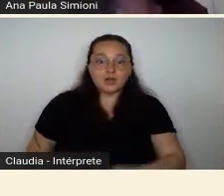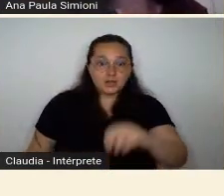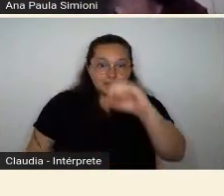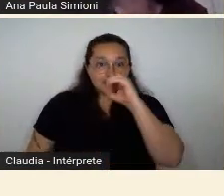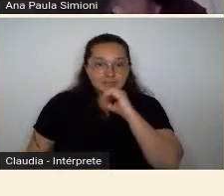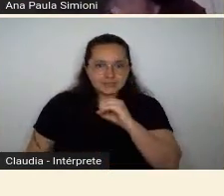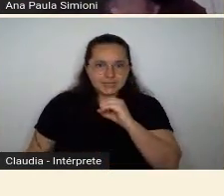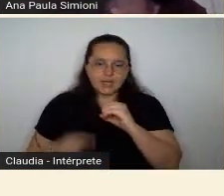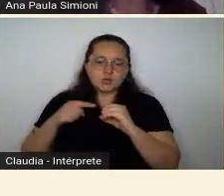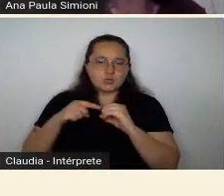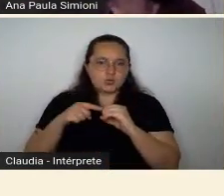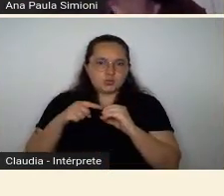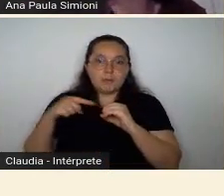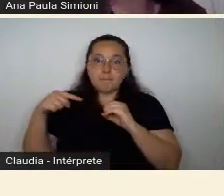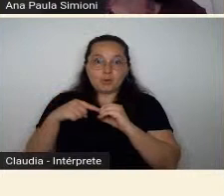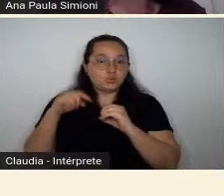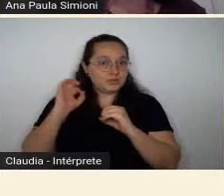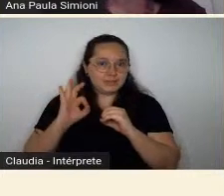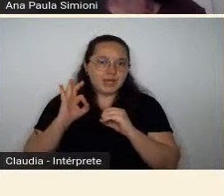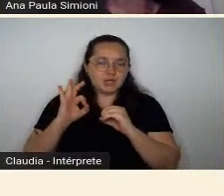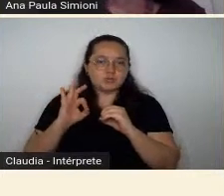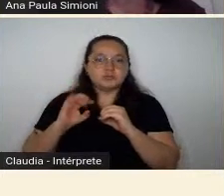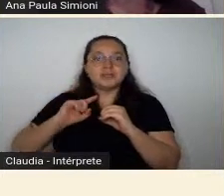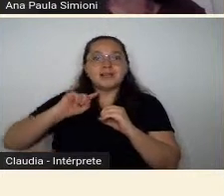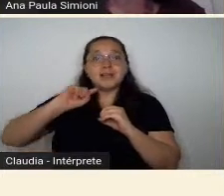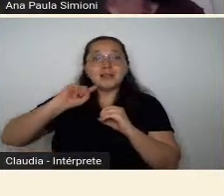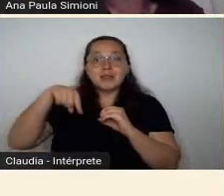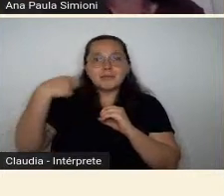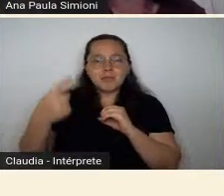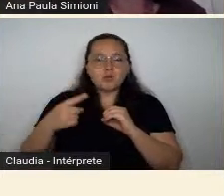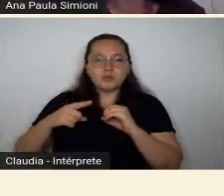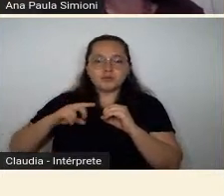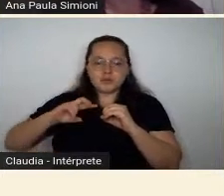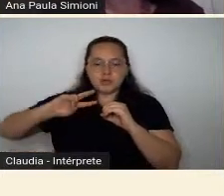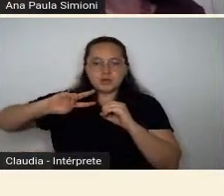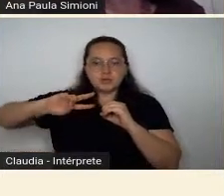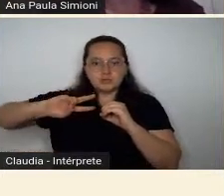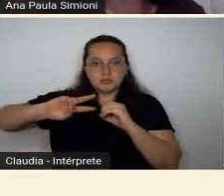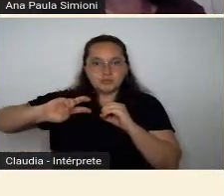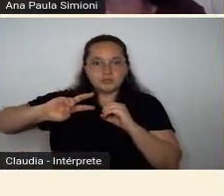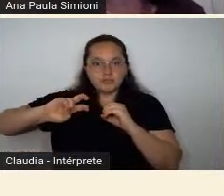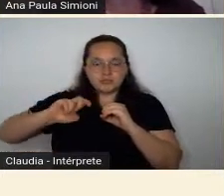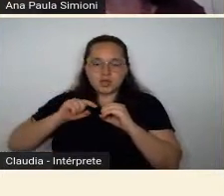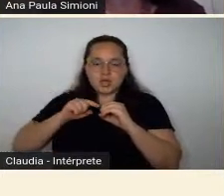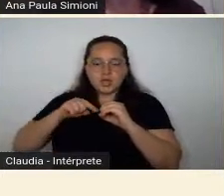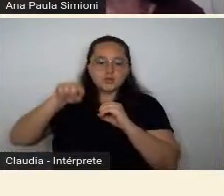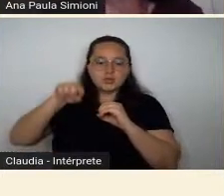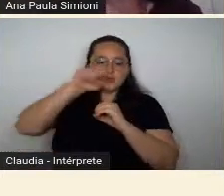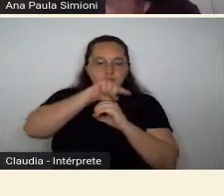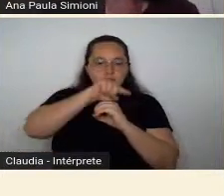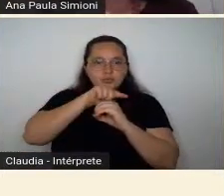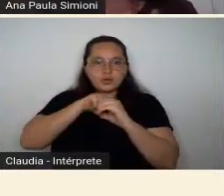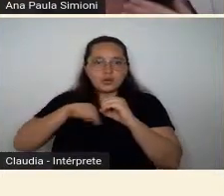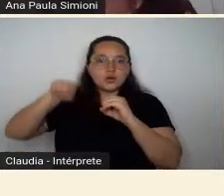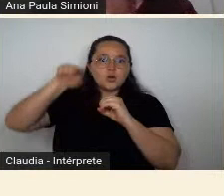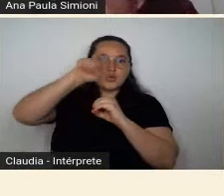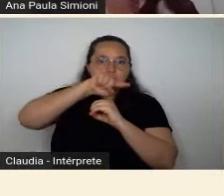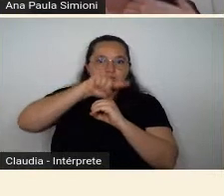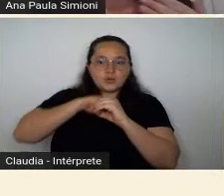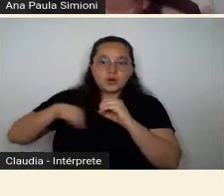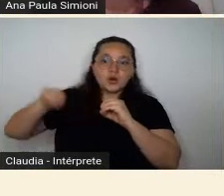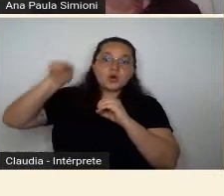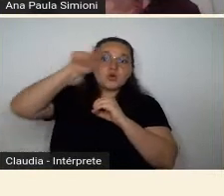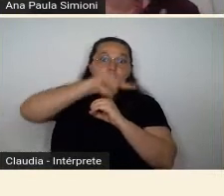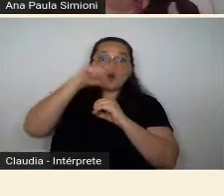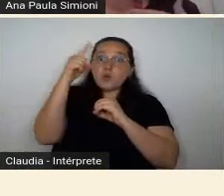círculo, e o reconhecimento, efetivamente, a consagração, que é o último grande ciclo, uma